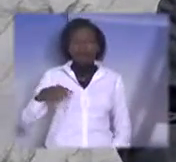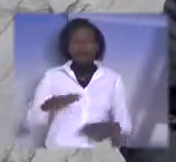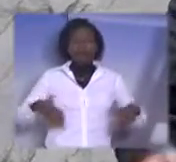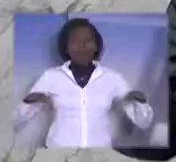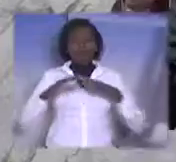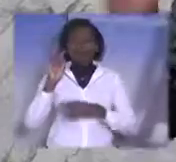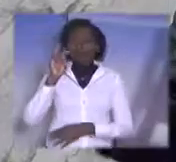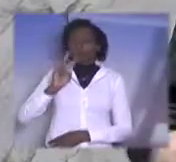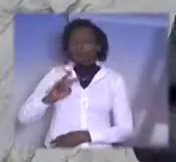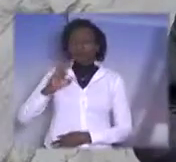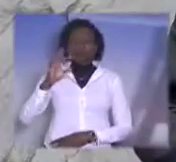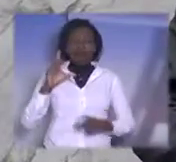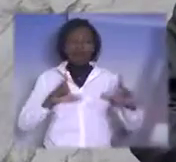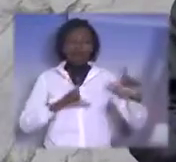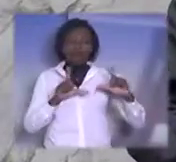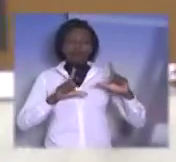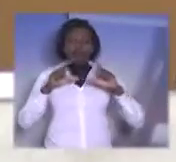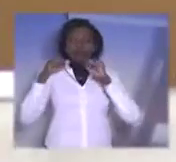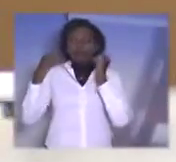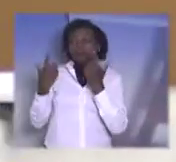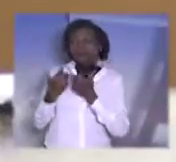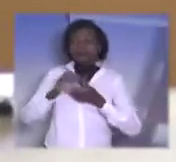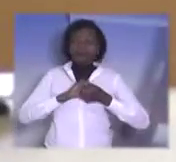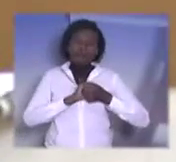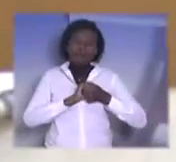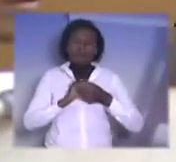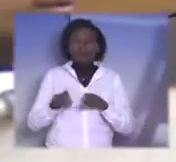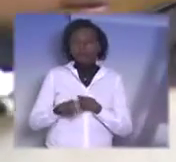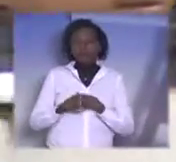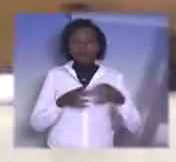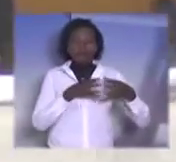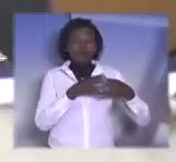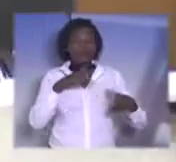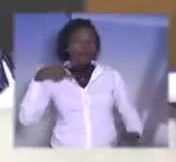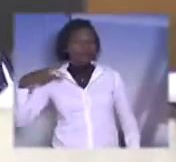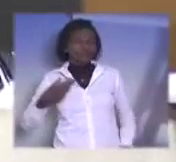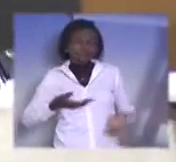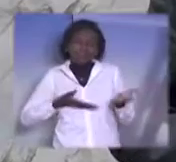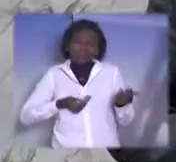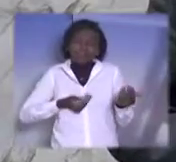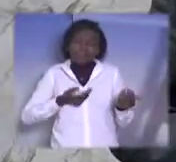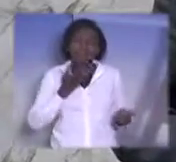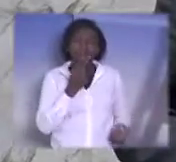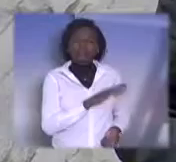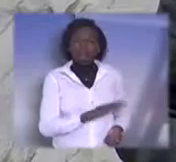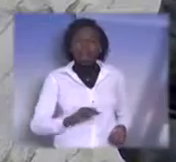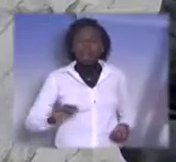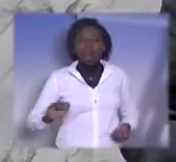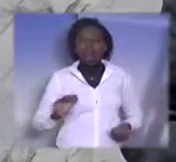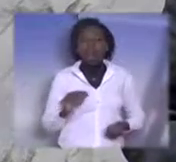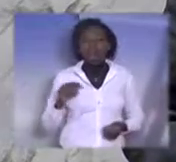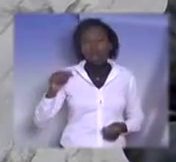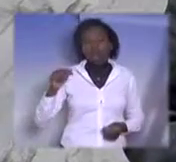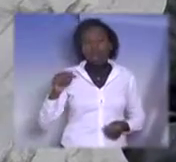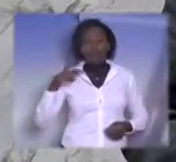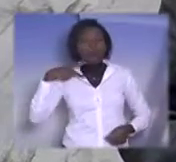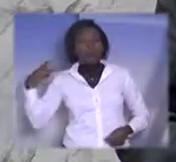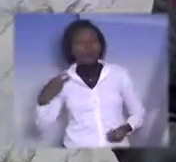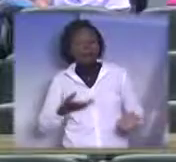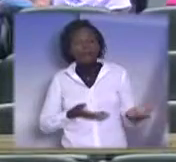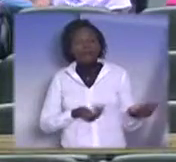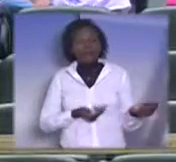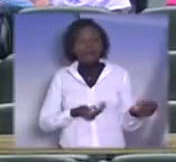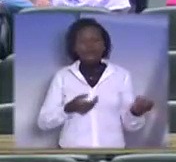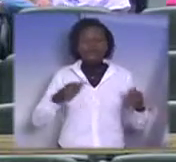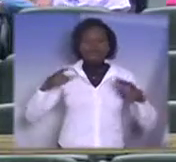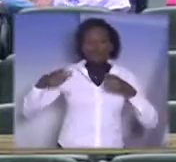TV Assembleia, quero saudar também aqui os vereadores mirins, vereadores mirins e o Parlamento Jovem